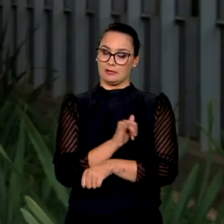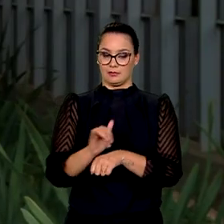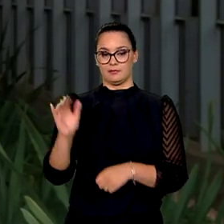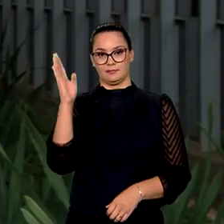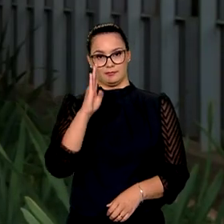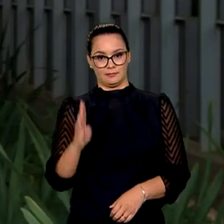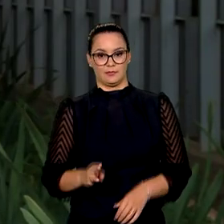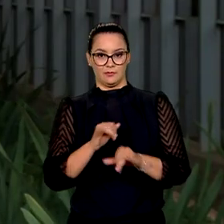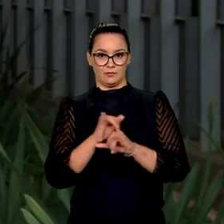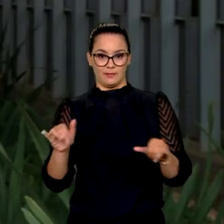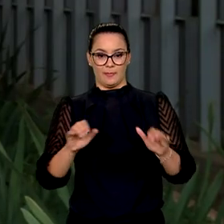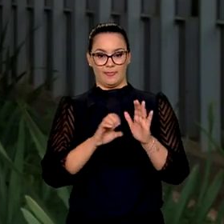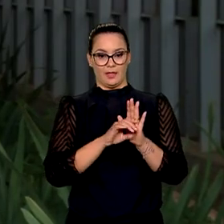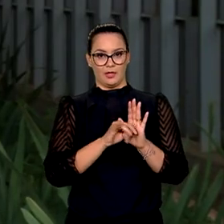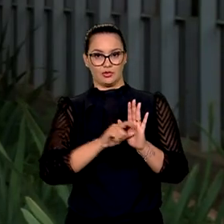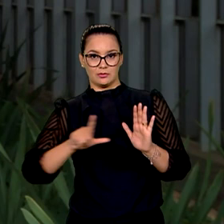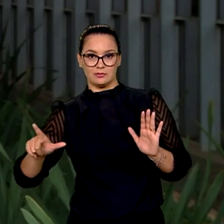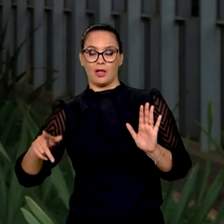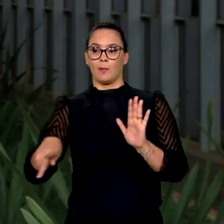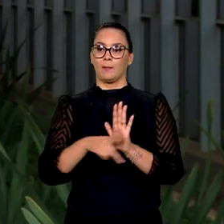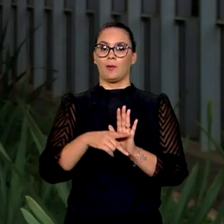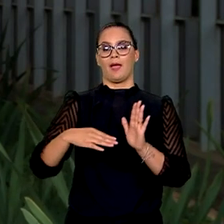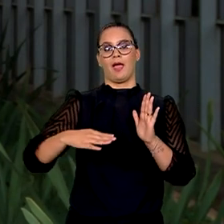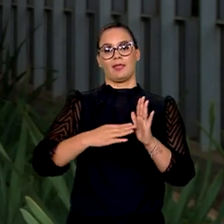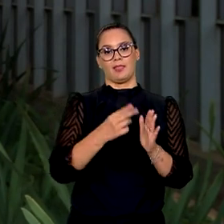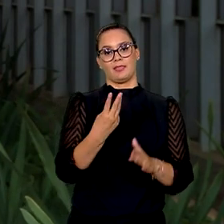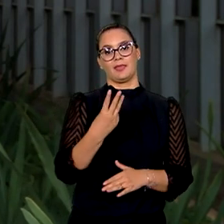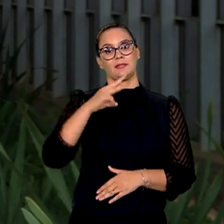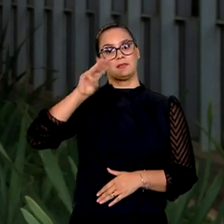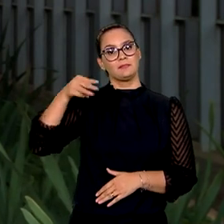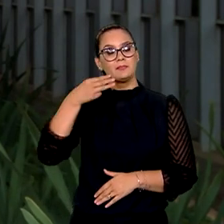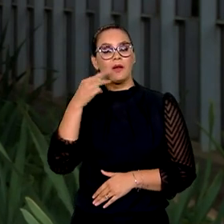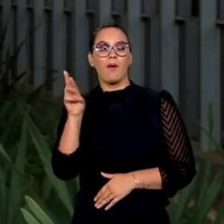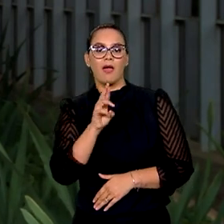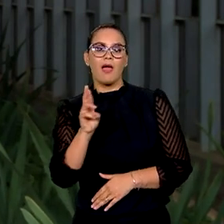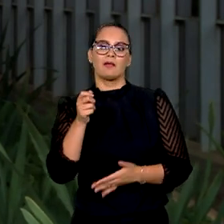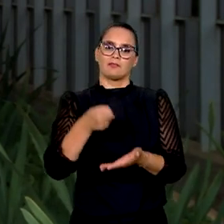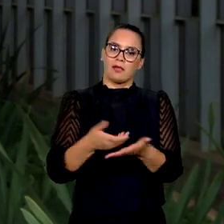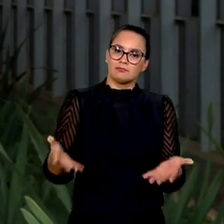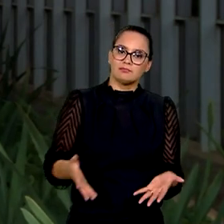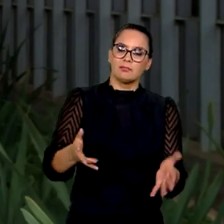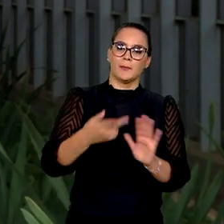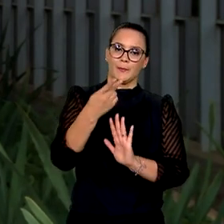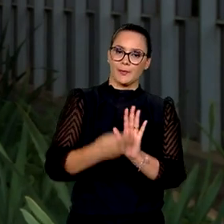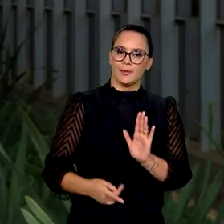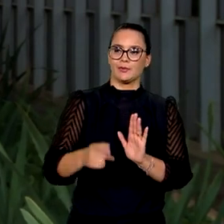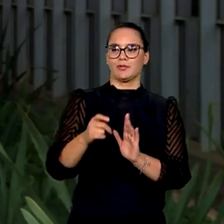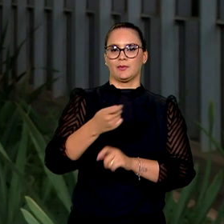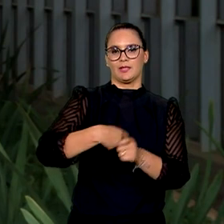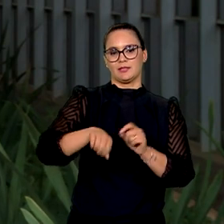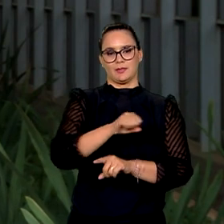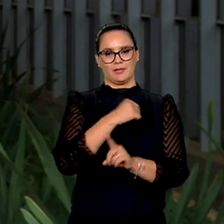Nacional, foi lançado um edital que vai destinar até 3 milhões de reais para financiar projetos de organizações da